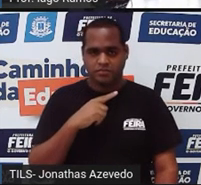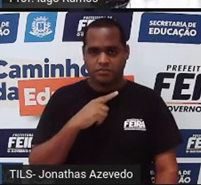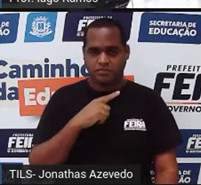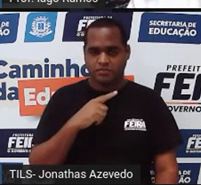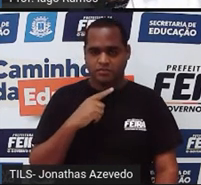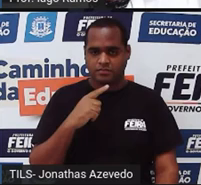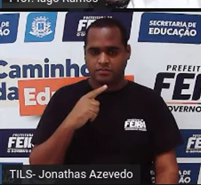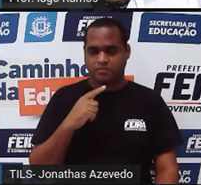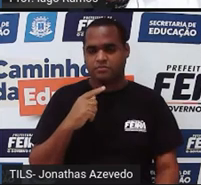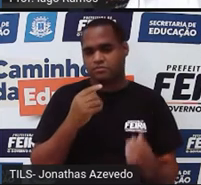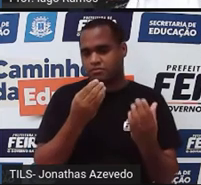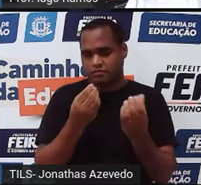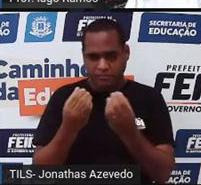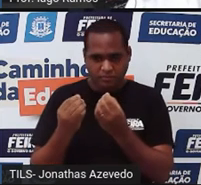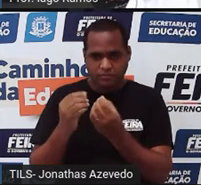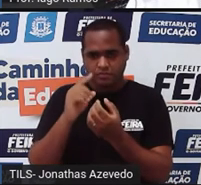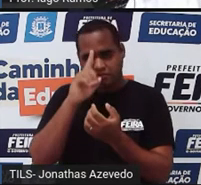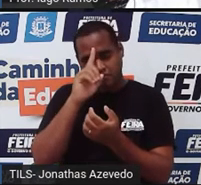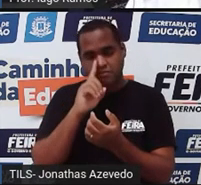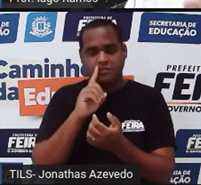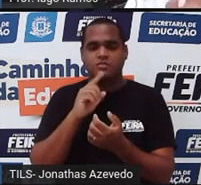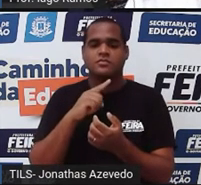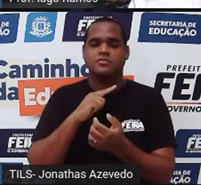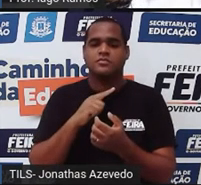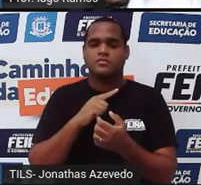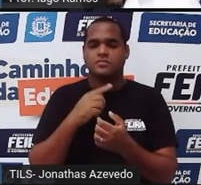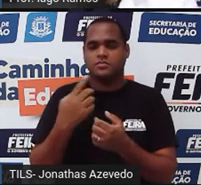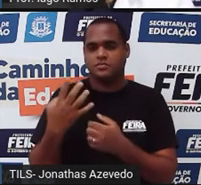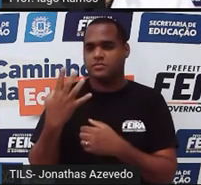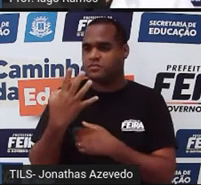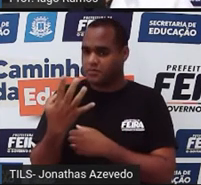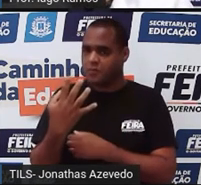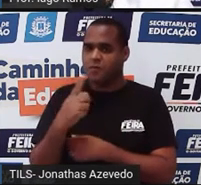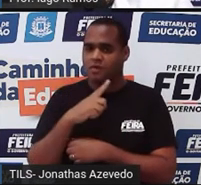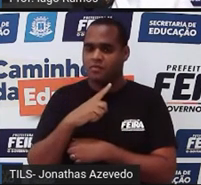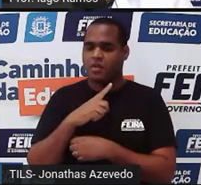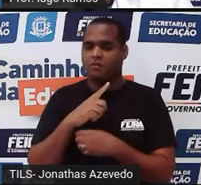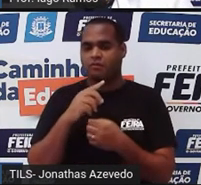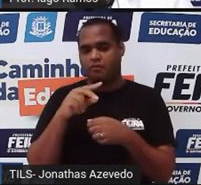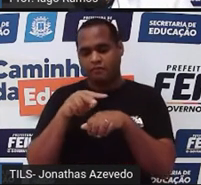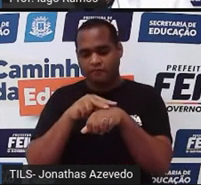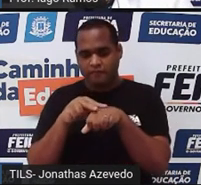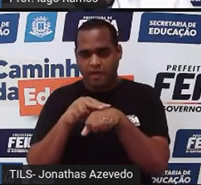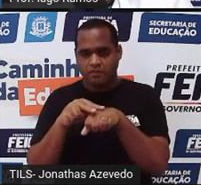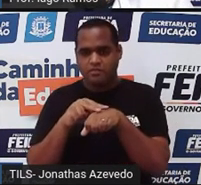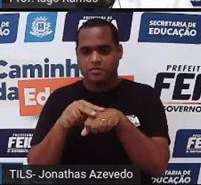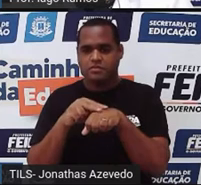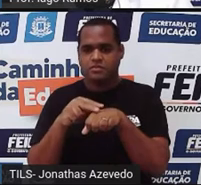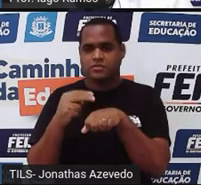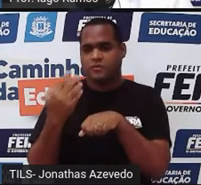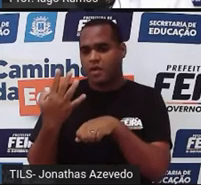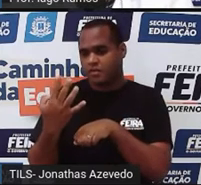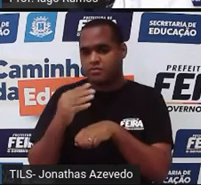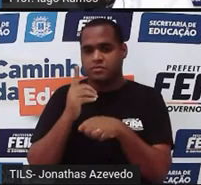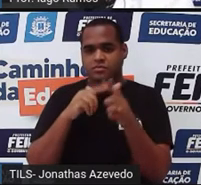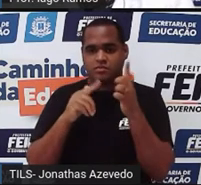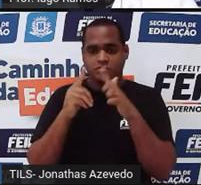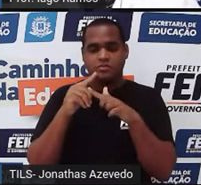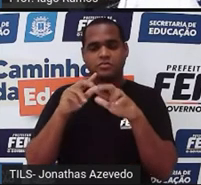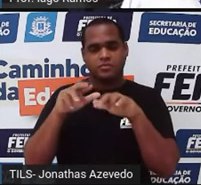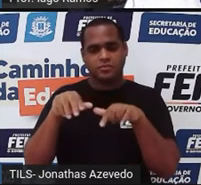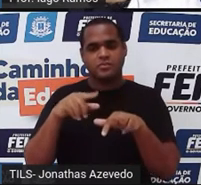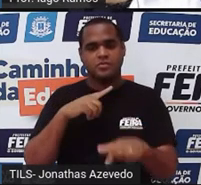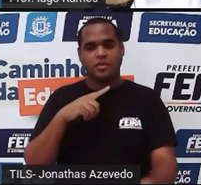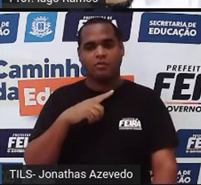a maioria o 3 em amarelo ou bastante coisa número verde em 4, né, em